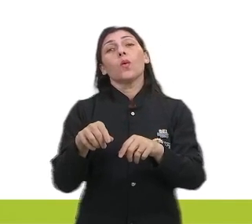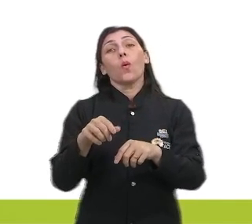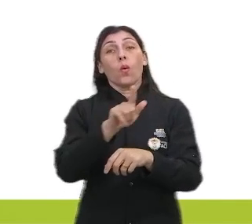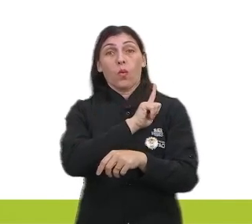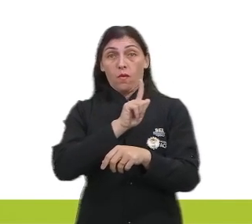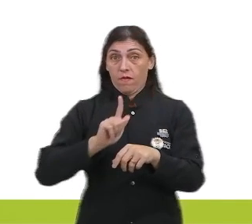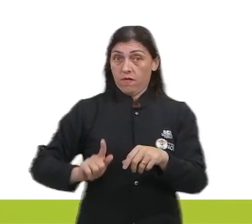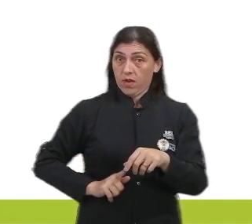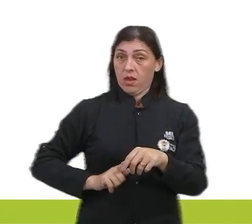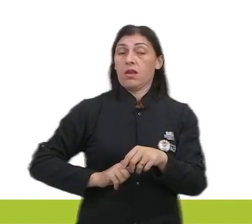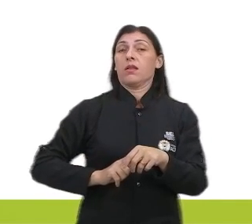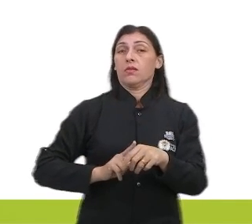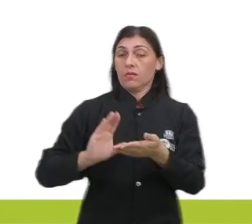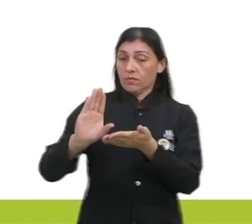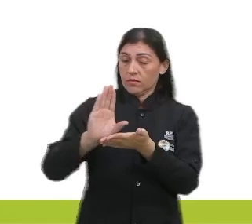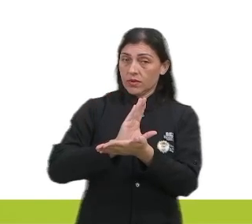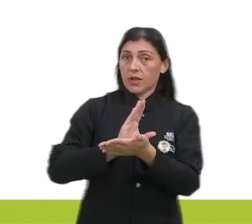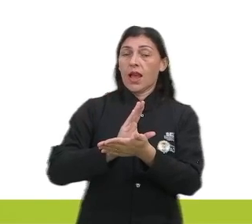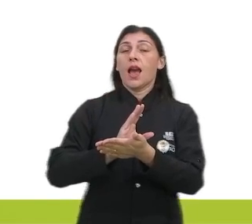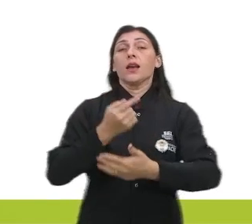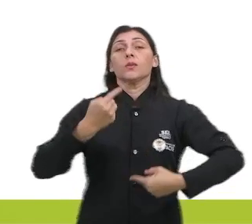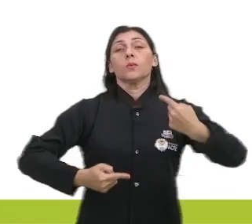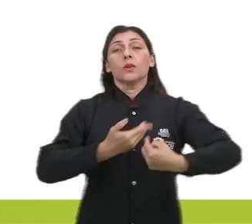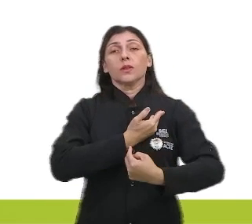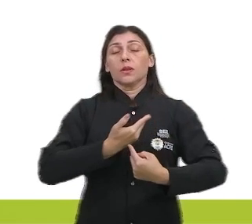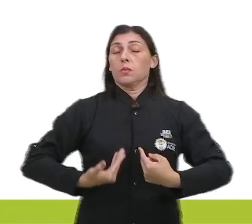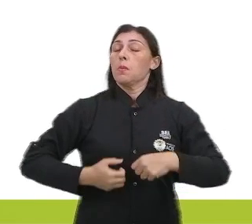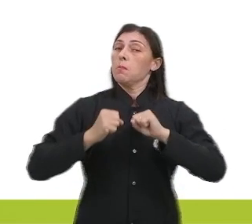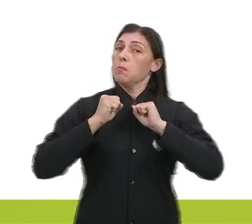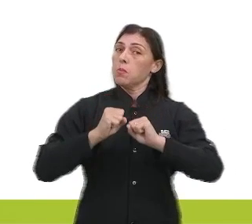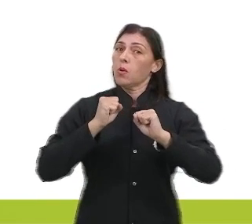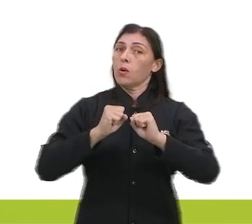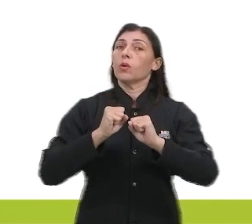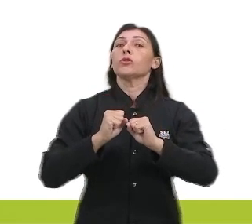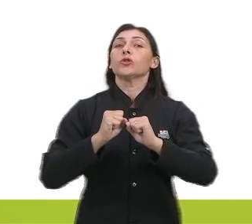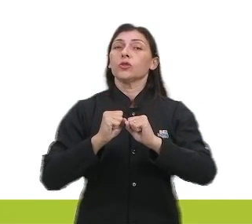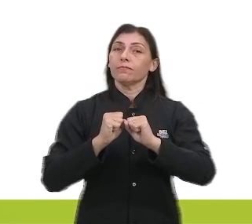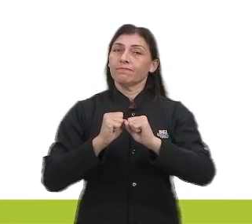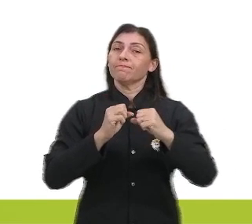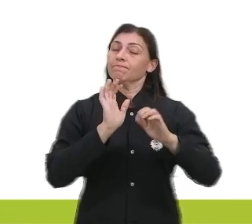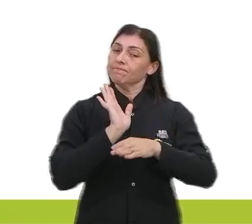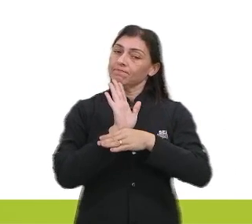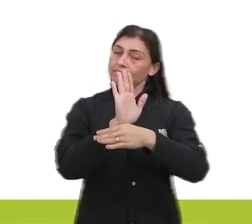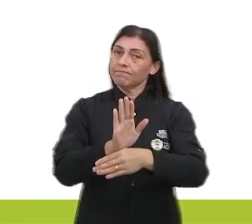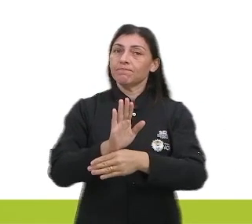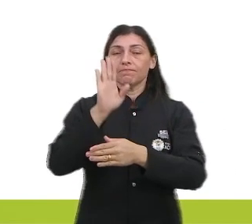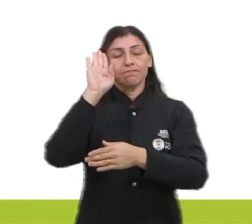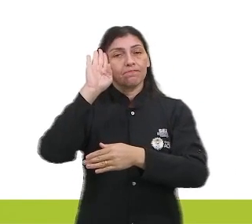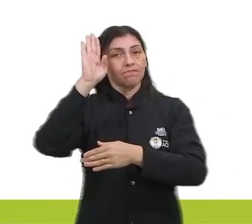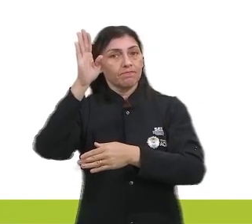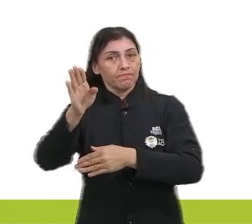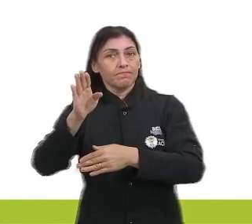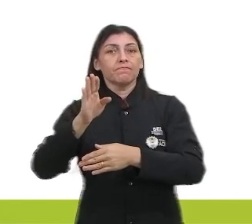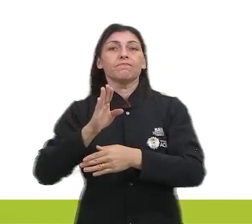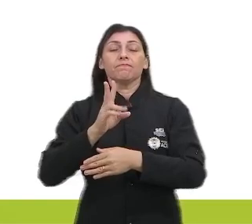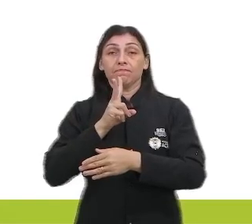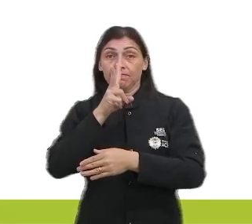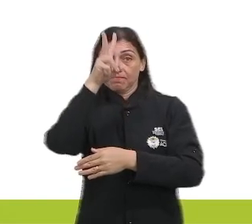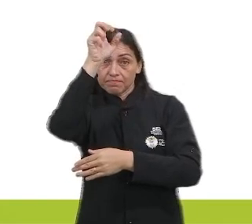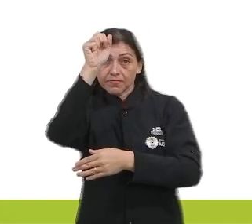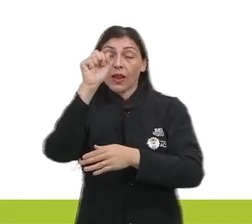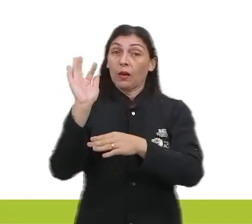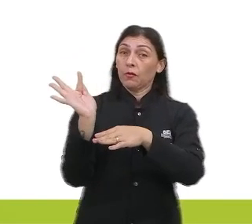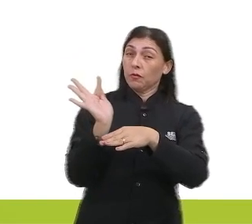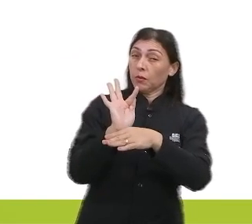o governo aí, as políticas públicas podem patrocinar. Uma das principais, fortalecer a produção de